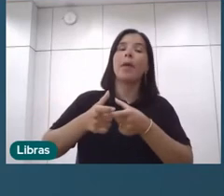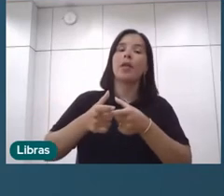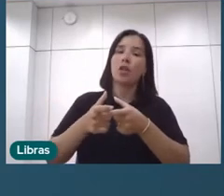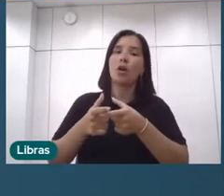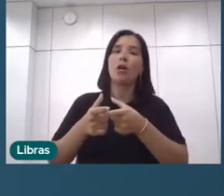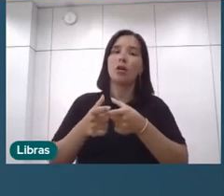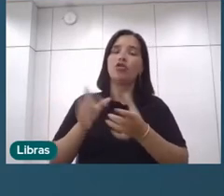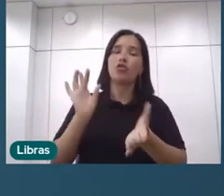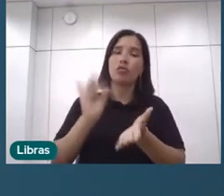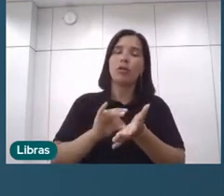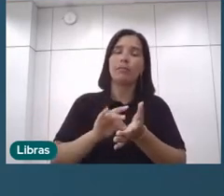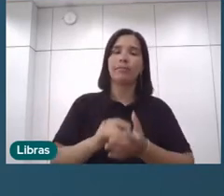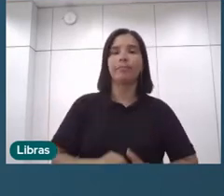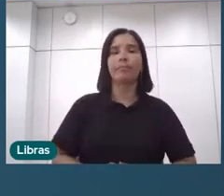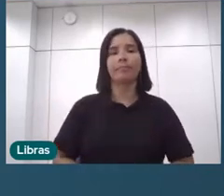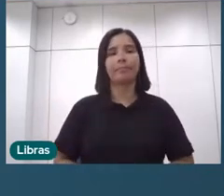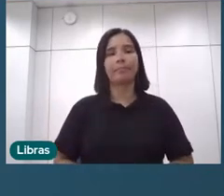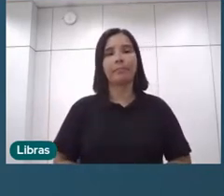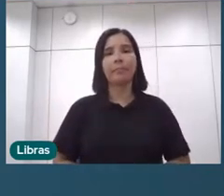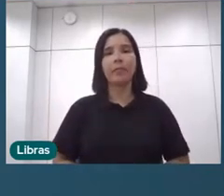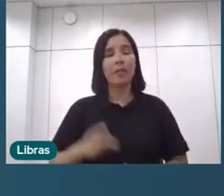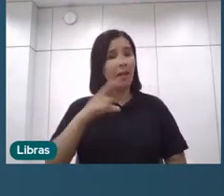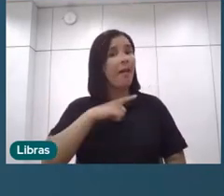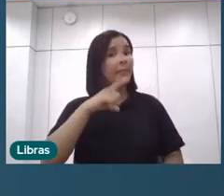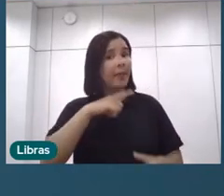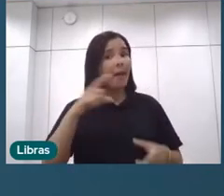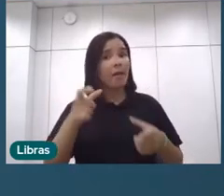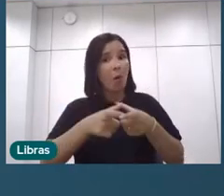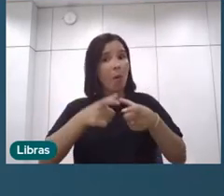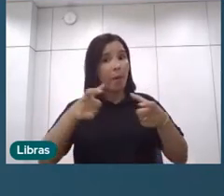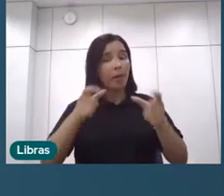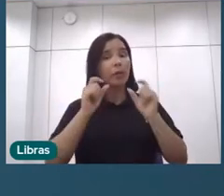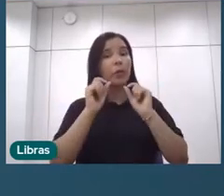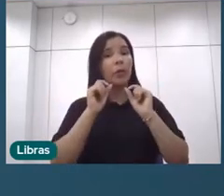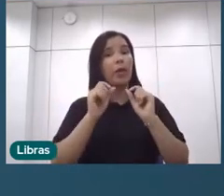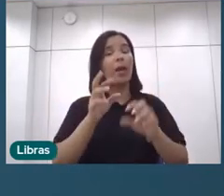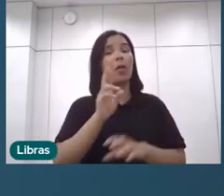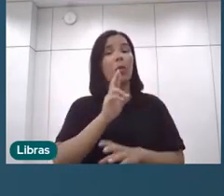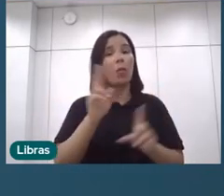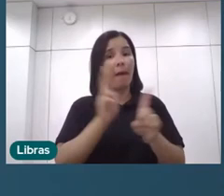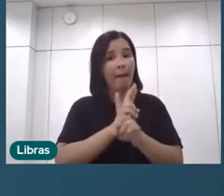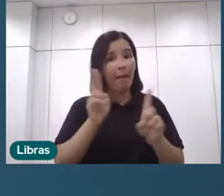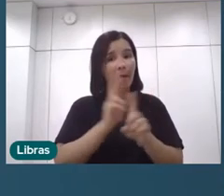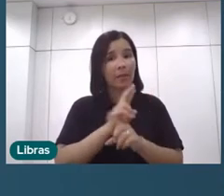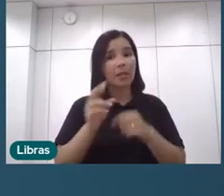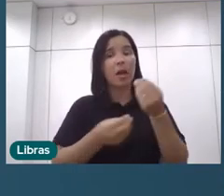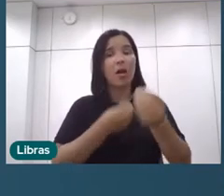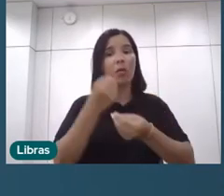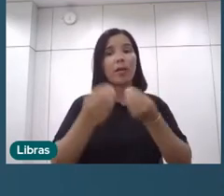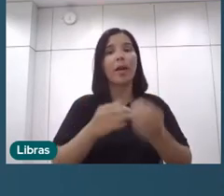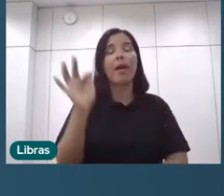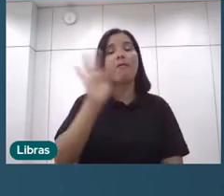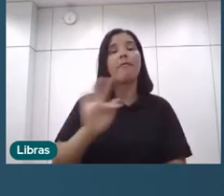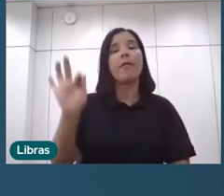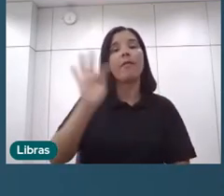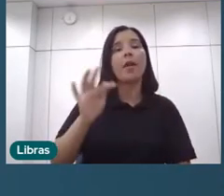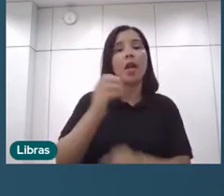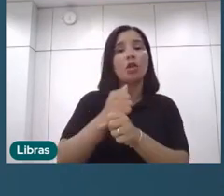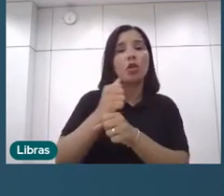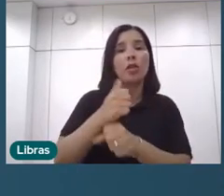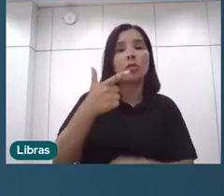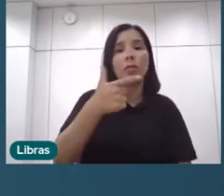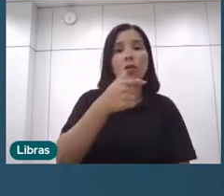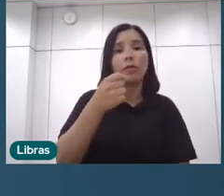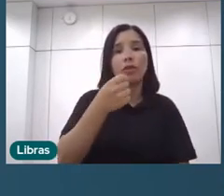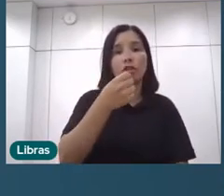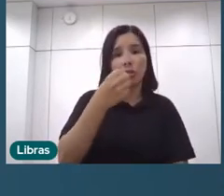de fato, tem um aumento em relação a que você... Aqui é só desse ano, né, só fevereiro de 23, você tem no nível